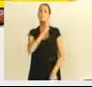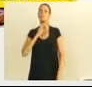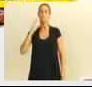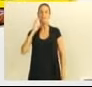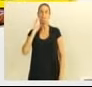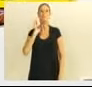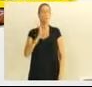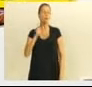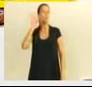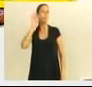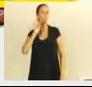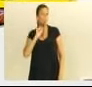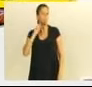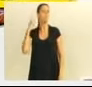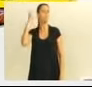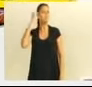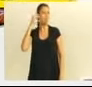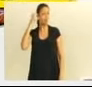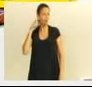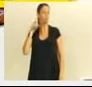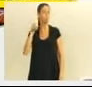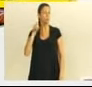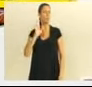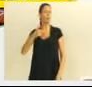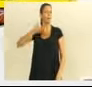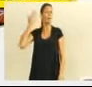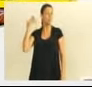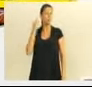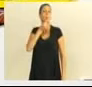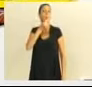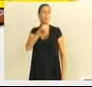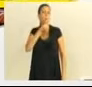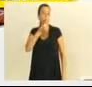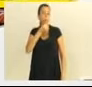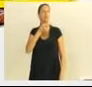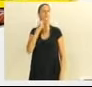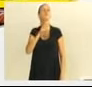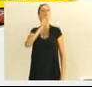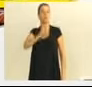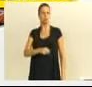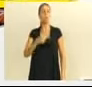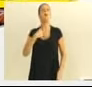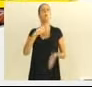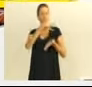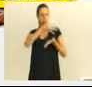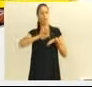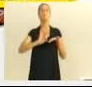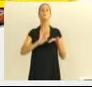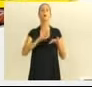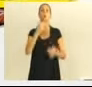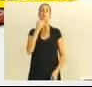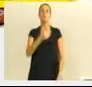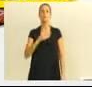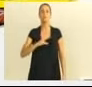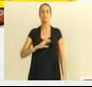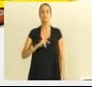pedido de CPI. Eu ouvi uma entrevista de Vossa Excelência dizendo que iria assinar o pedido de CPI. diante